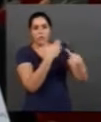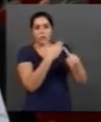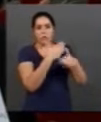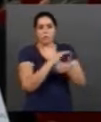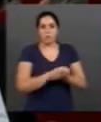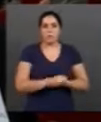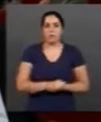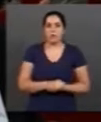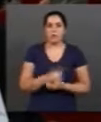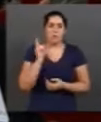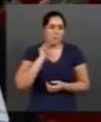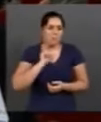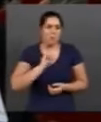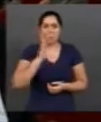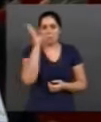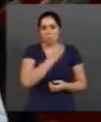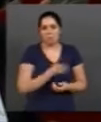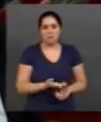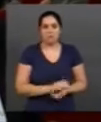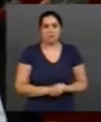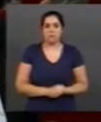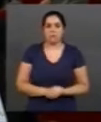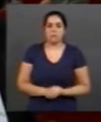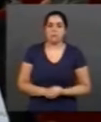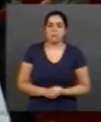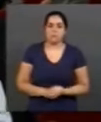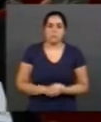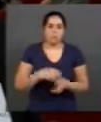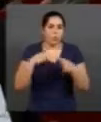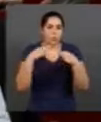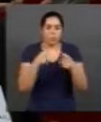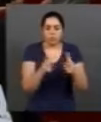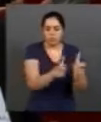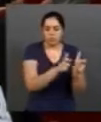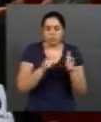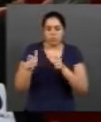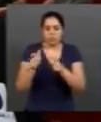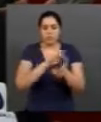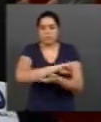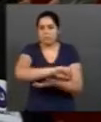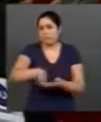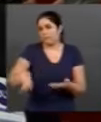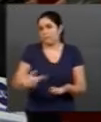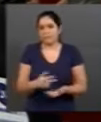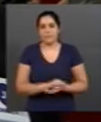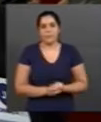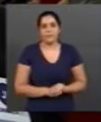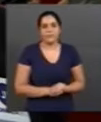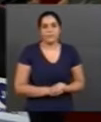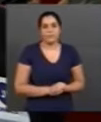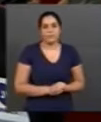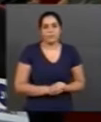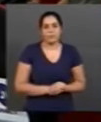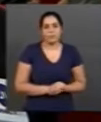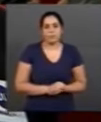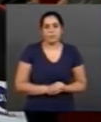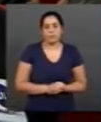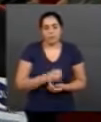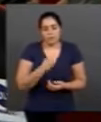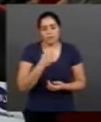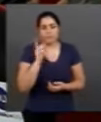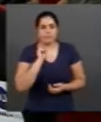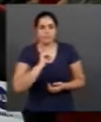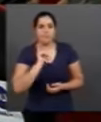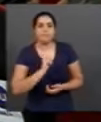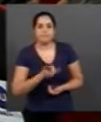Minas Gerais e do Brasil, tem uma inserção muito grande em todas as áreas do conhecimento. E é um orgulho para nós mineiros ter a Universidade Federal